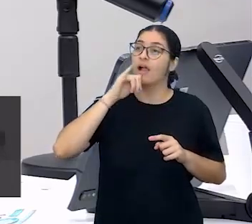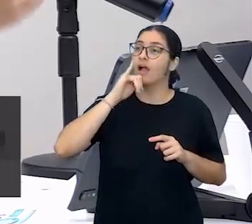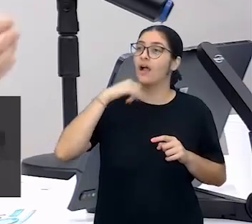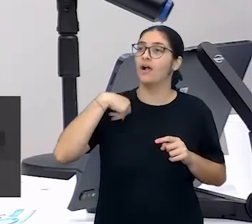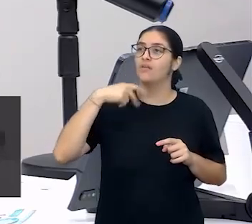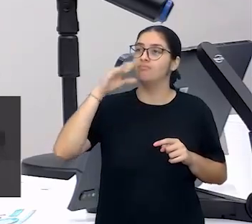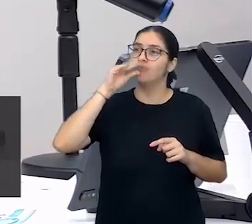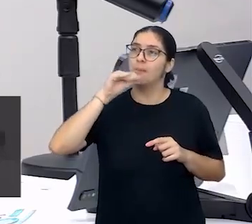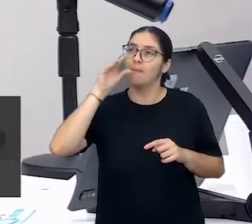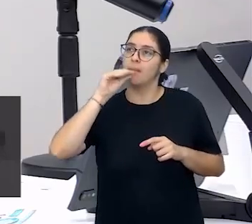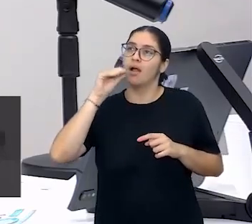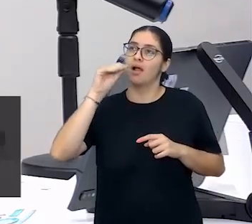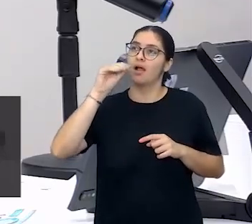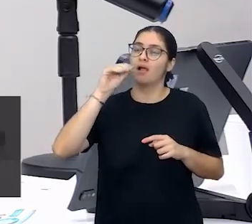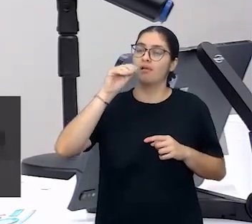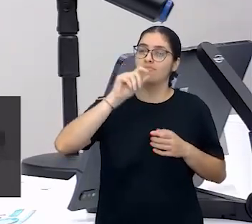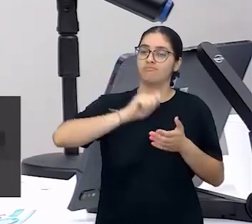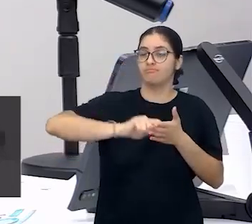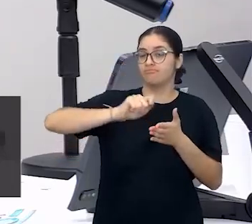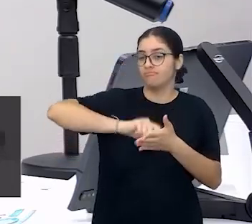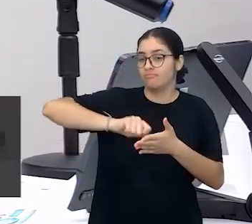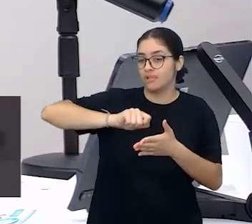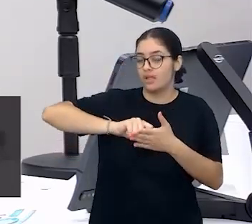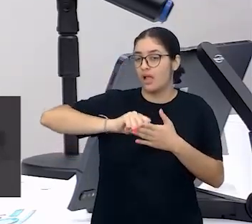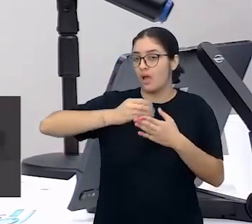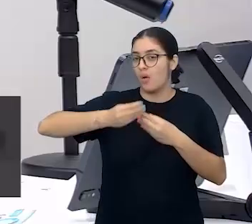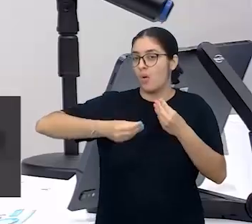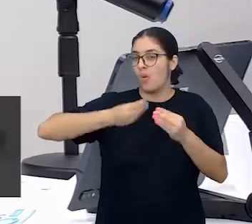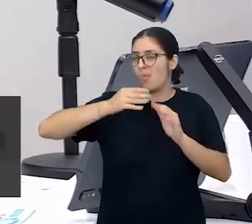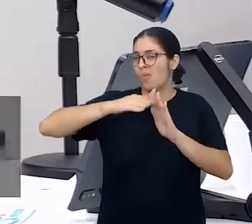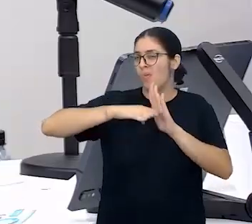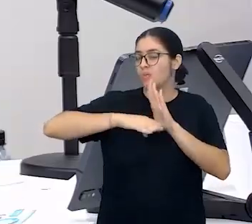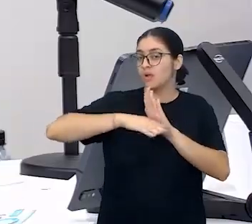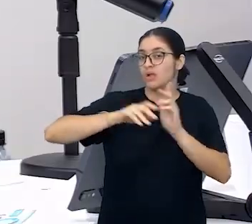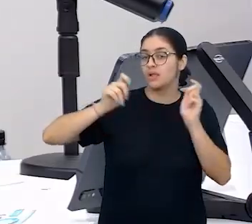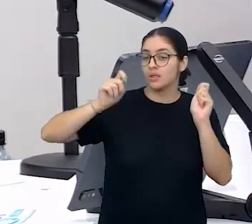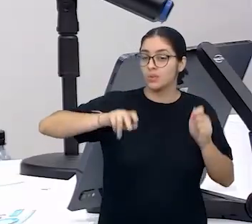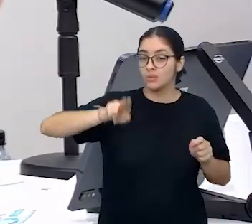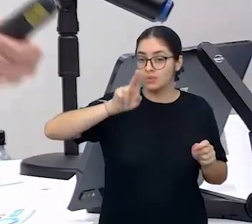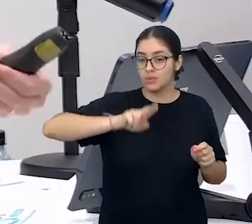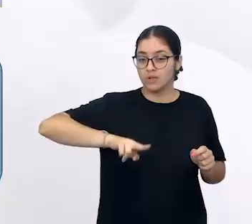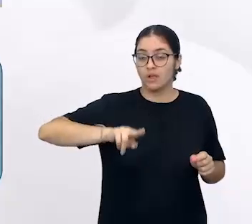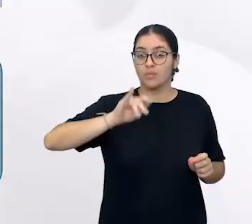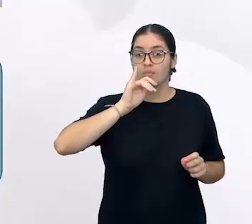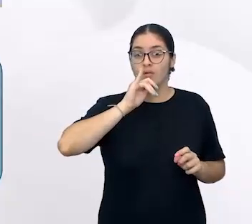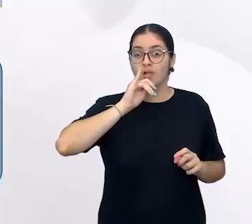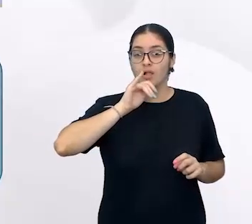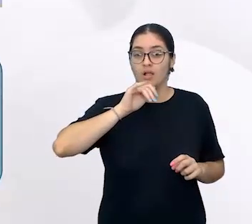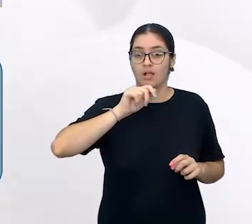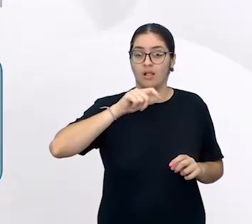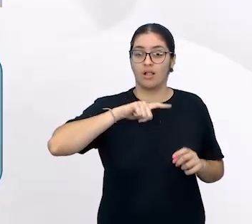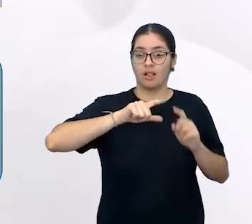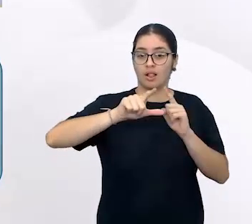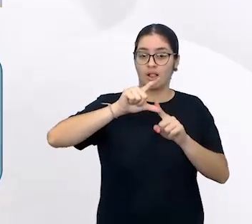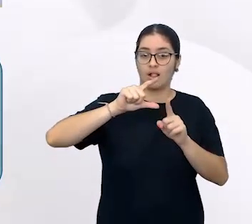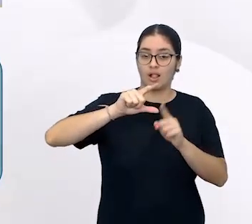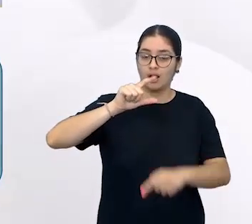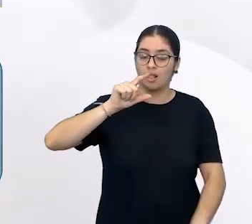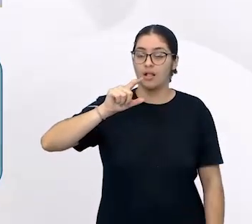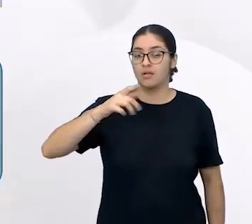gente tem uma lista e a criança tenta representar esse mundo utilizando uma letra para cada